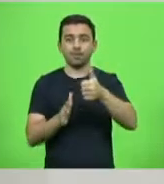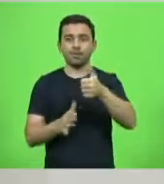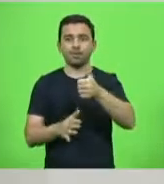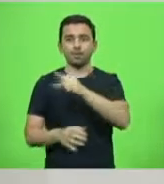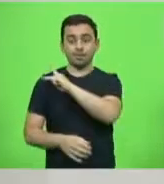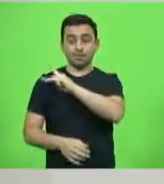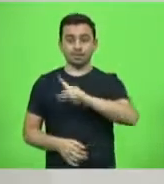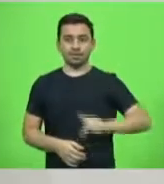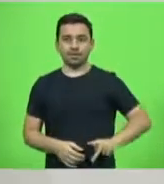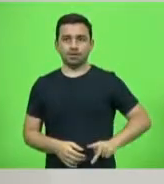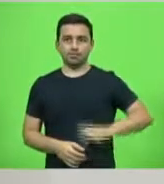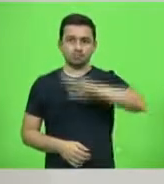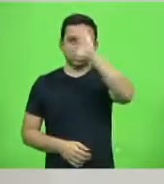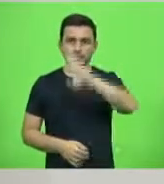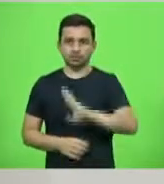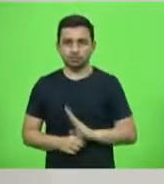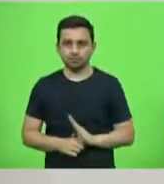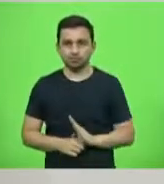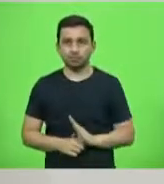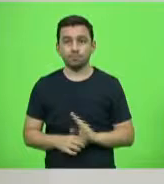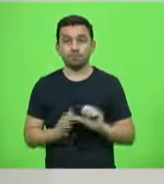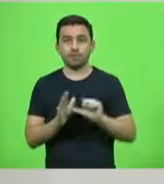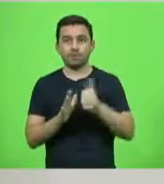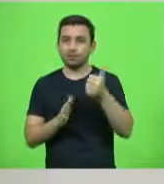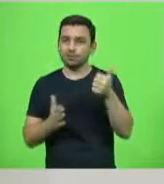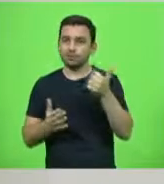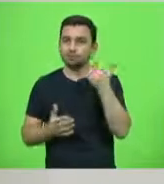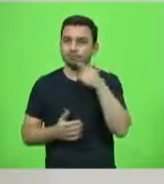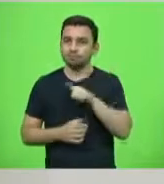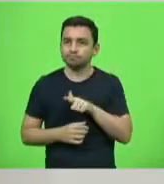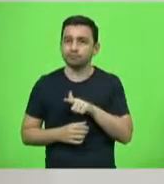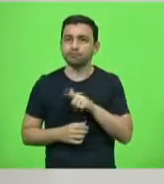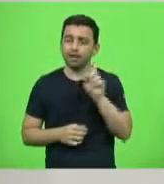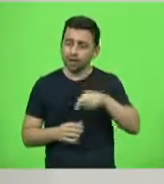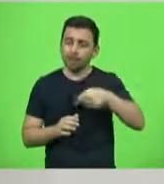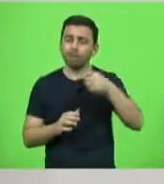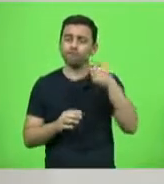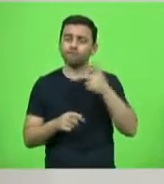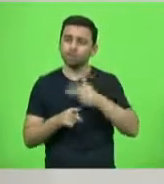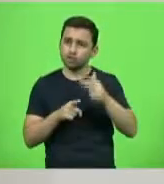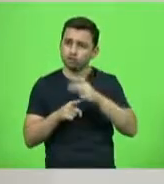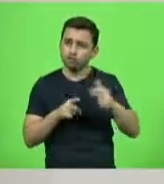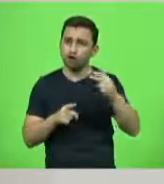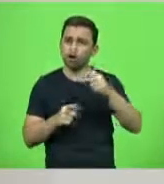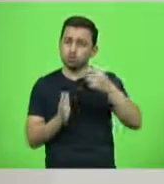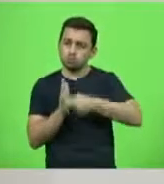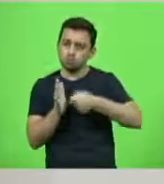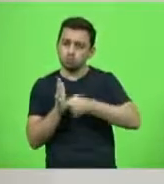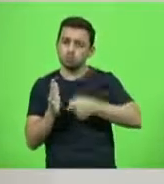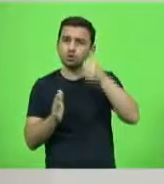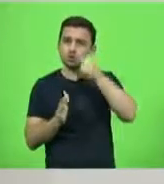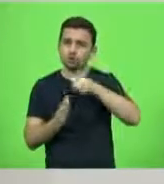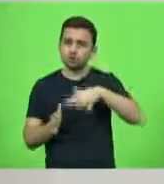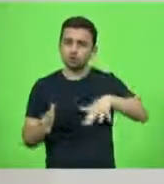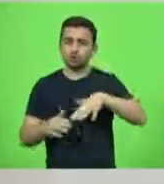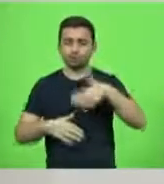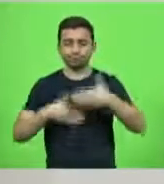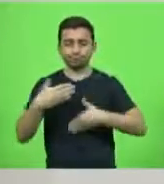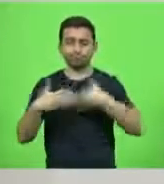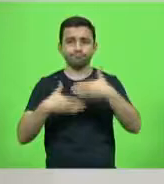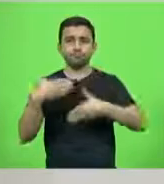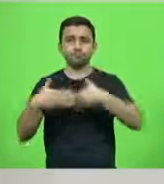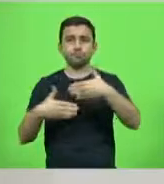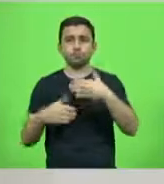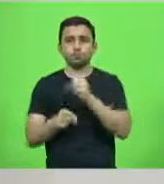presidenta da República. São vitórias das lutas das mulheres e se devem à construção na